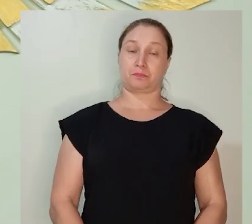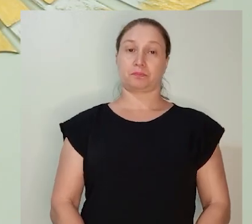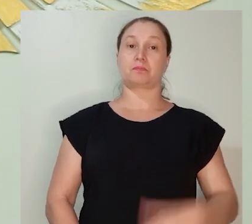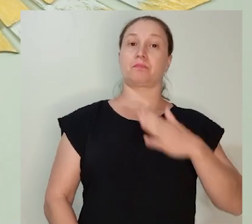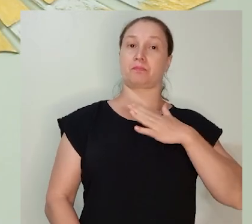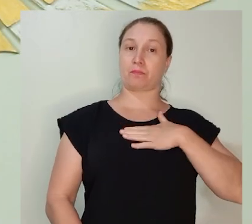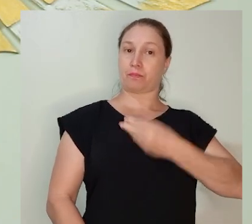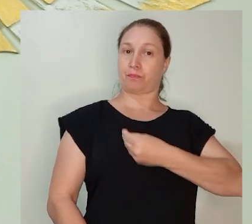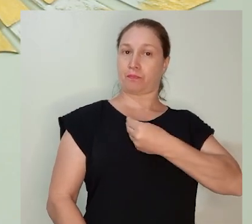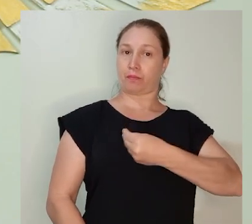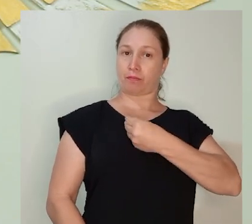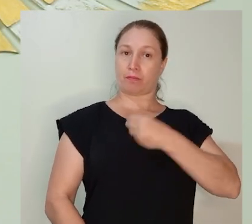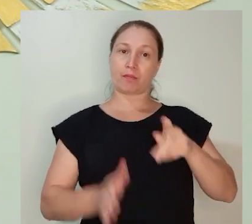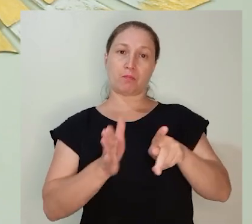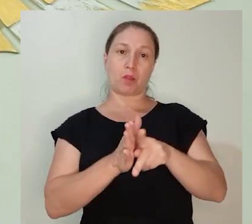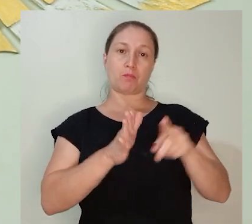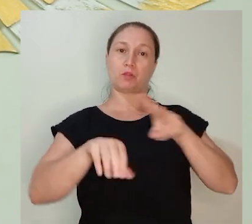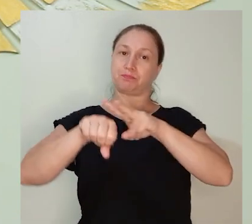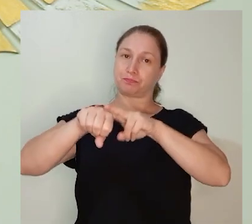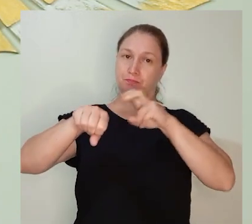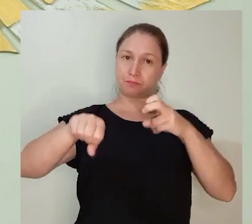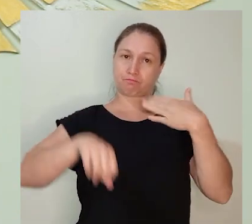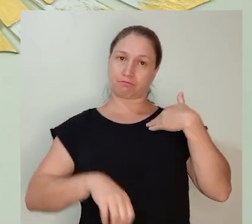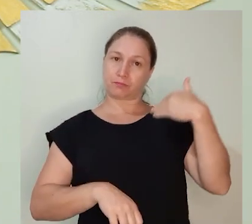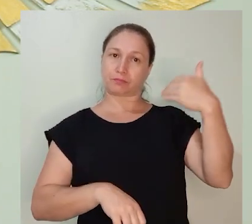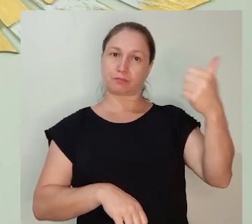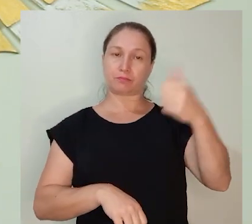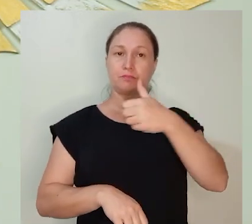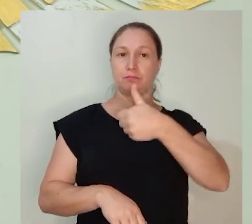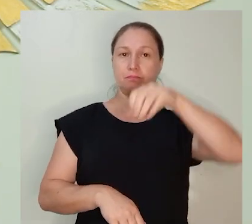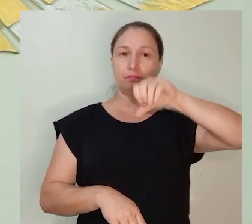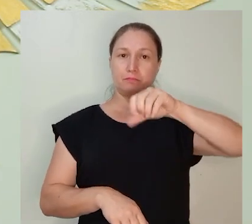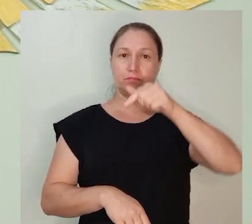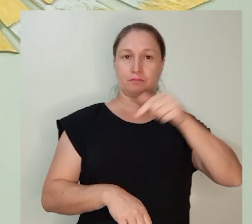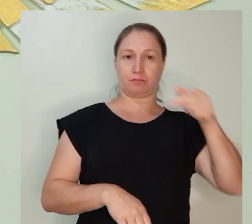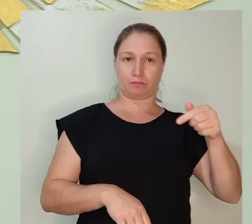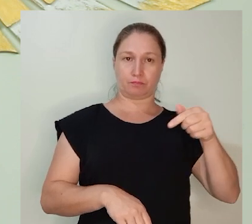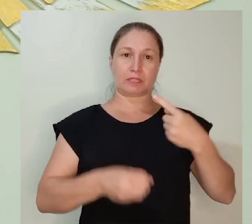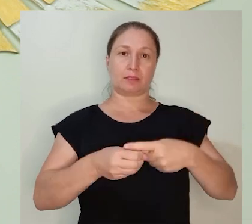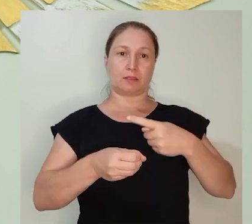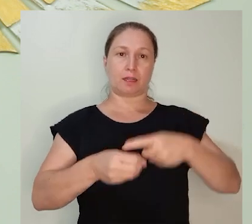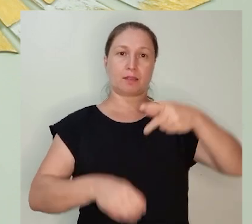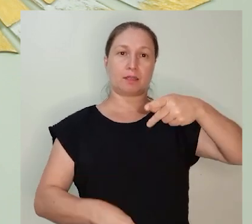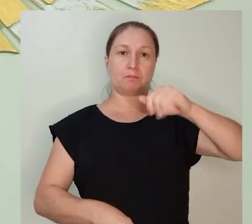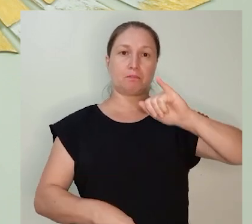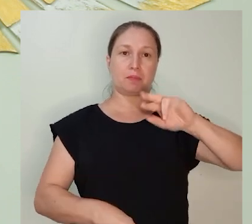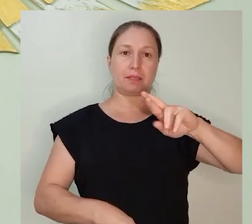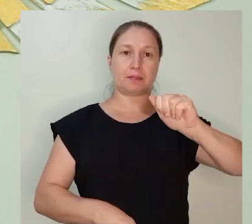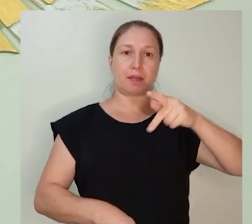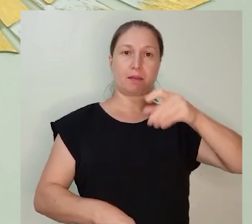O meu chamado vocacional aconteceu no ano de 1977, na cidade de Pirapó,